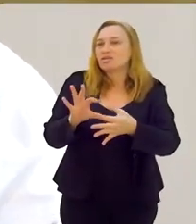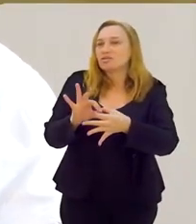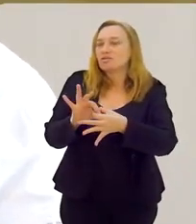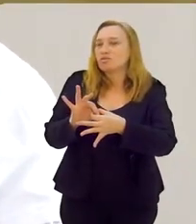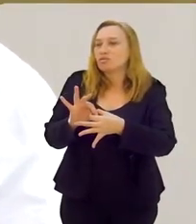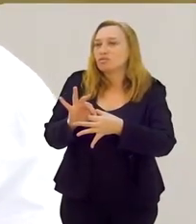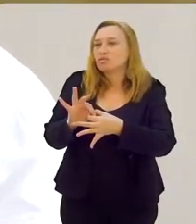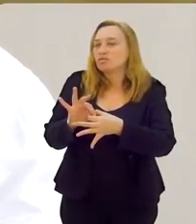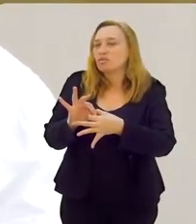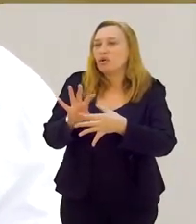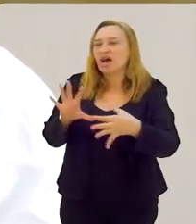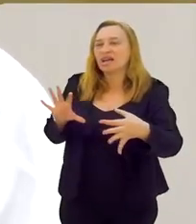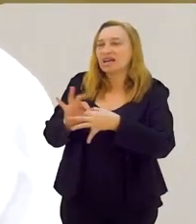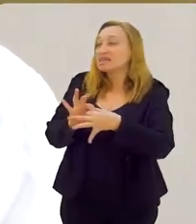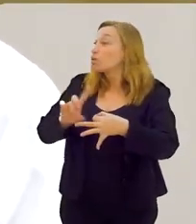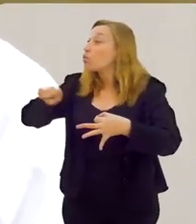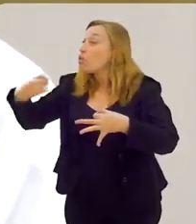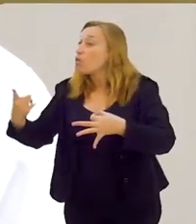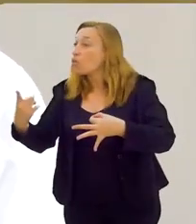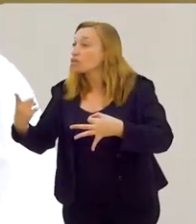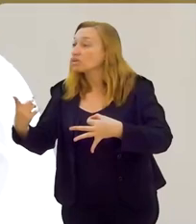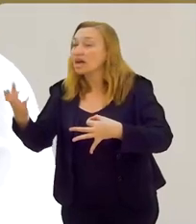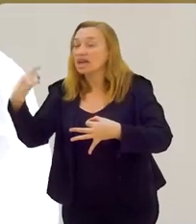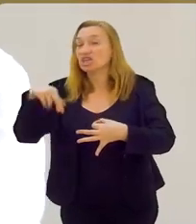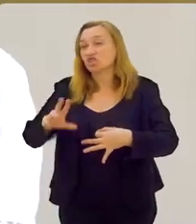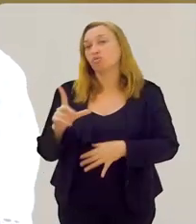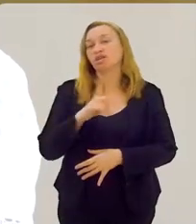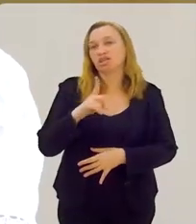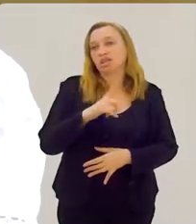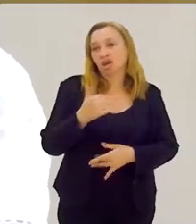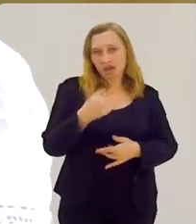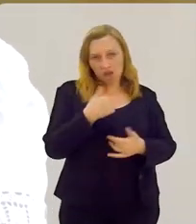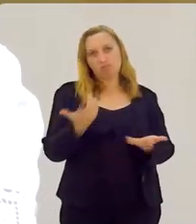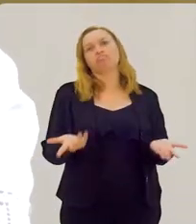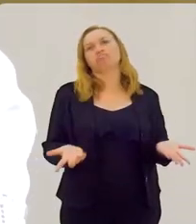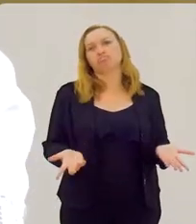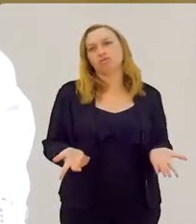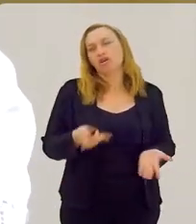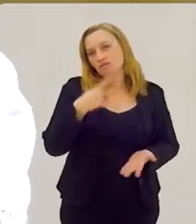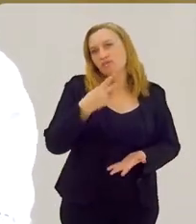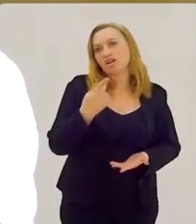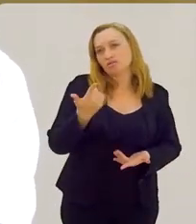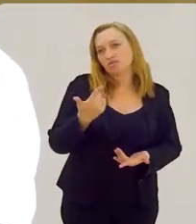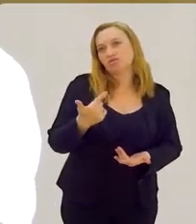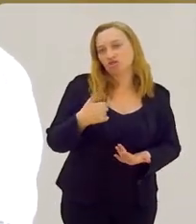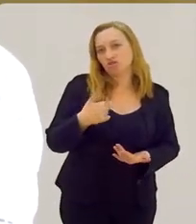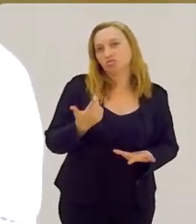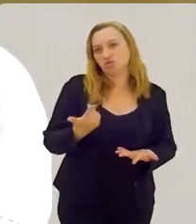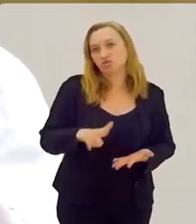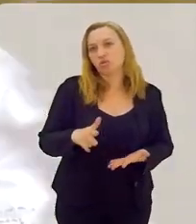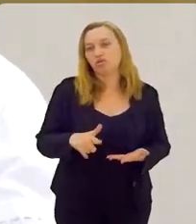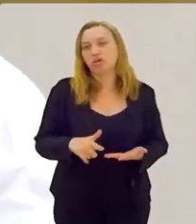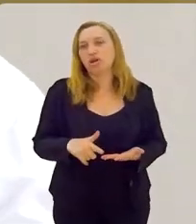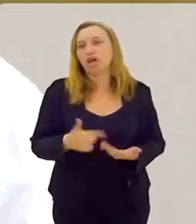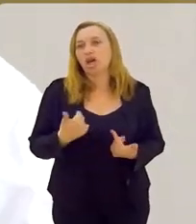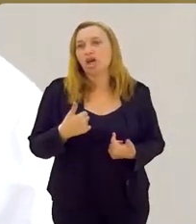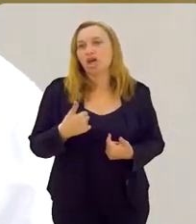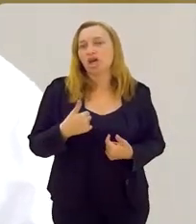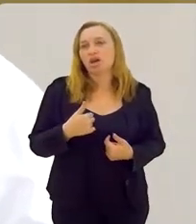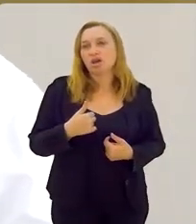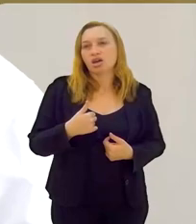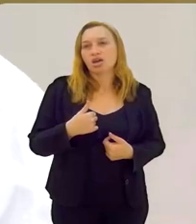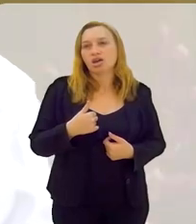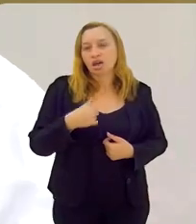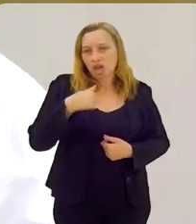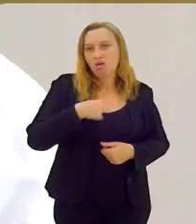vínculo com o outro segmento que tinha, como eu mesmo, falando por mim novamente. Só que eu